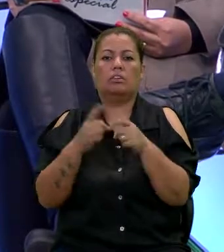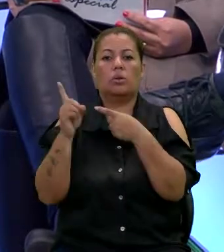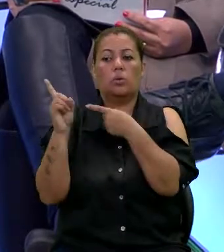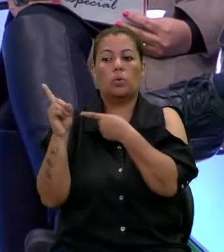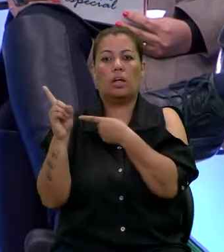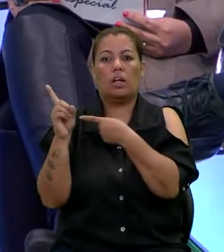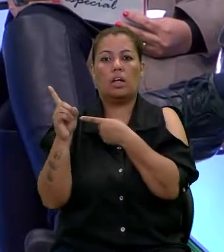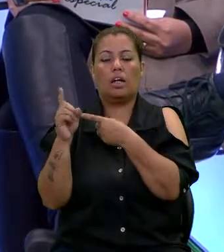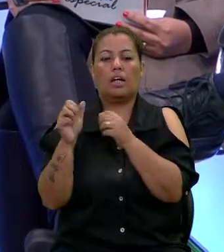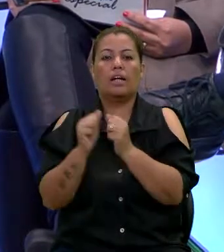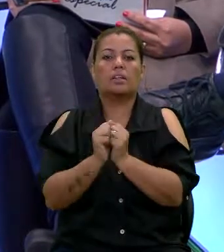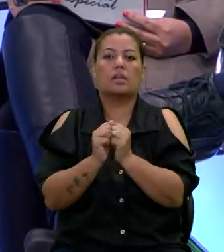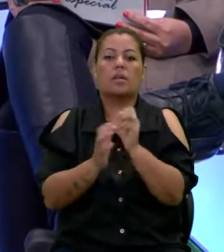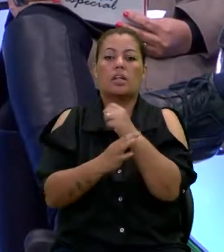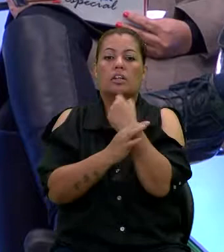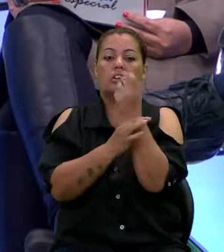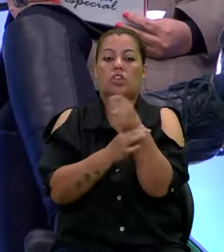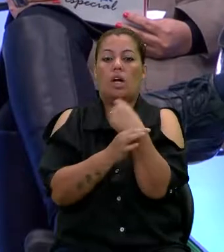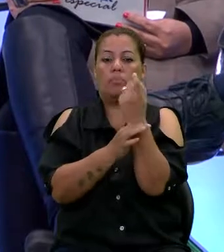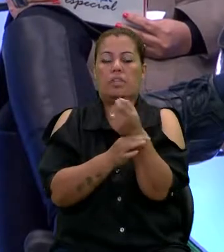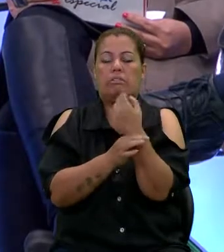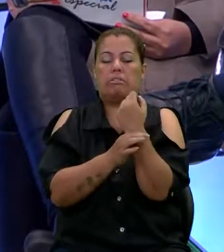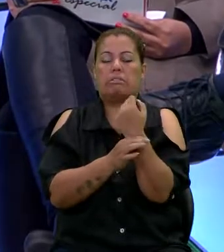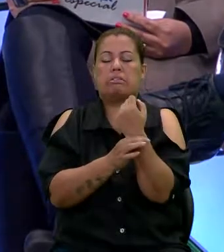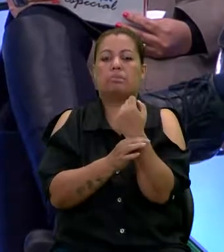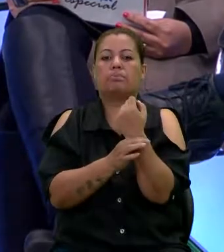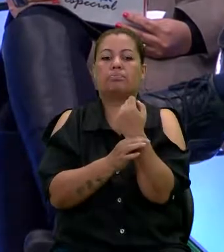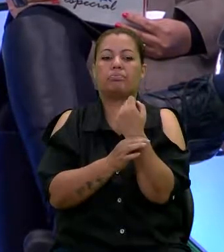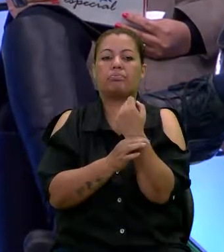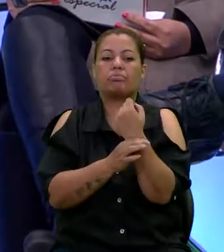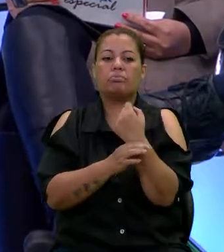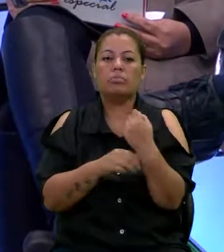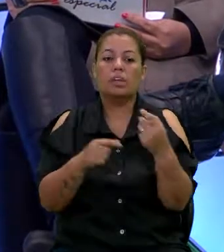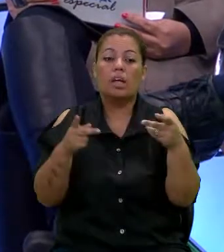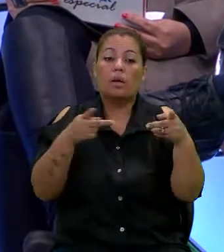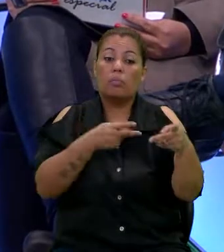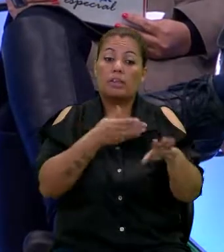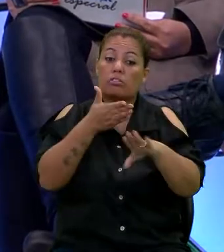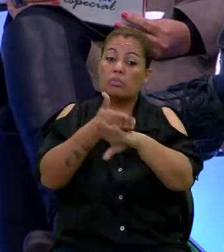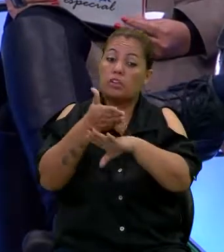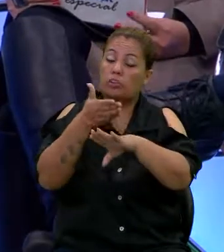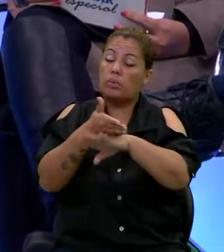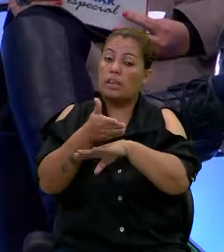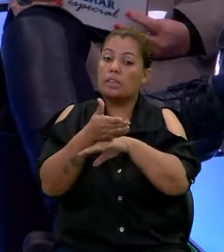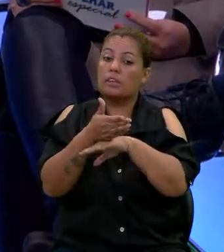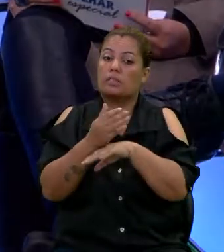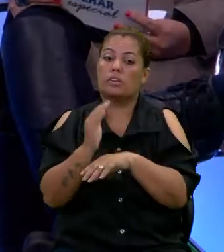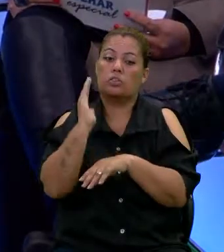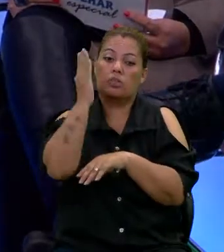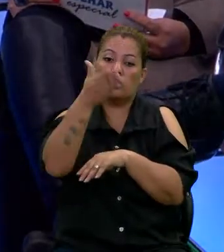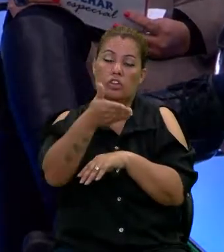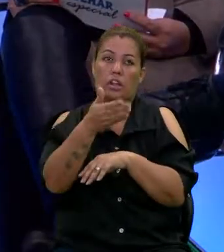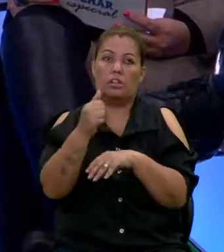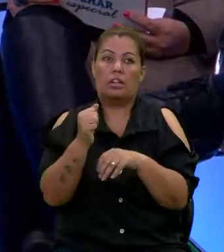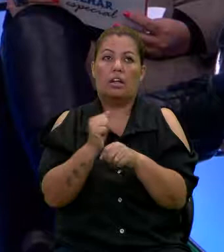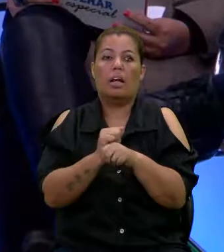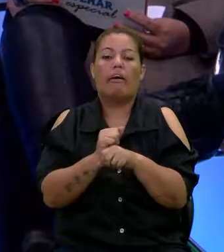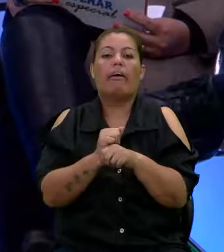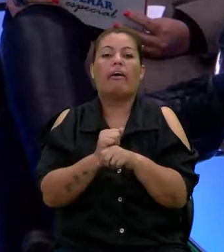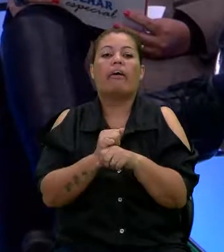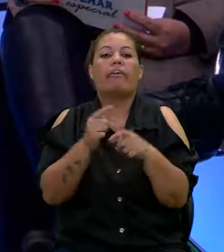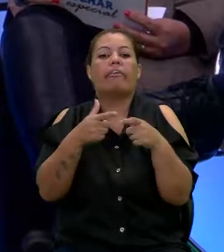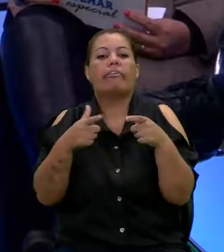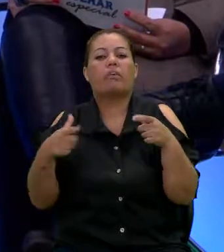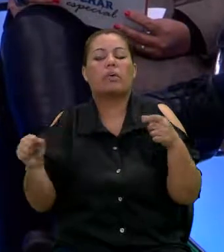para a questão de reabilitação, né? E passa, obviamente, pela acessibilidade, para se chegar até lá. Então, uma grande